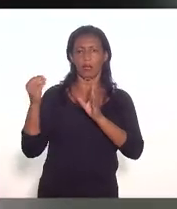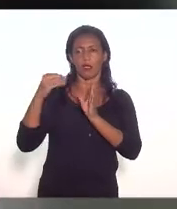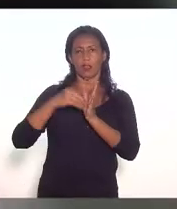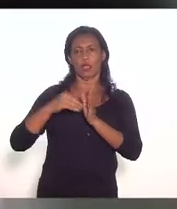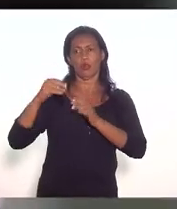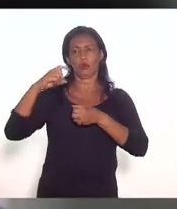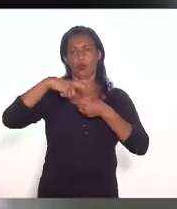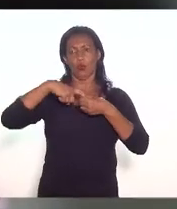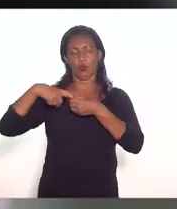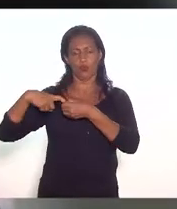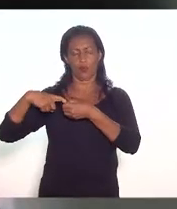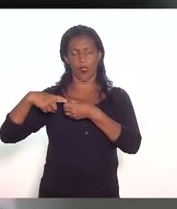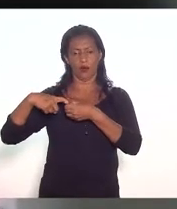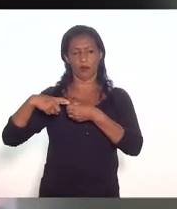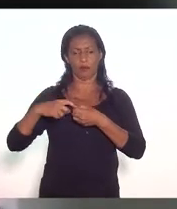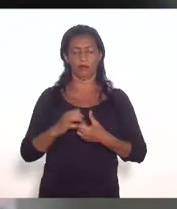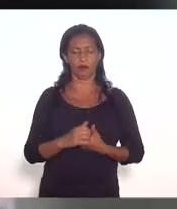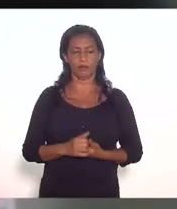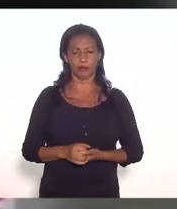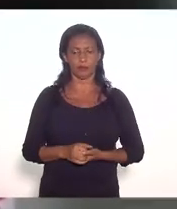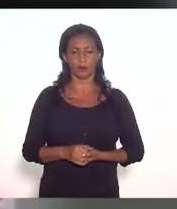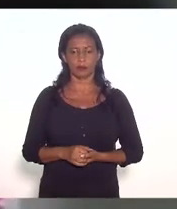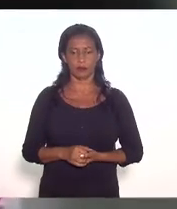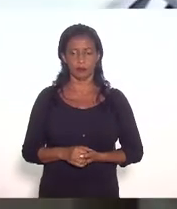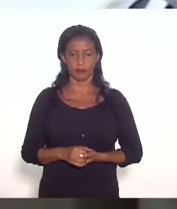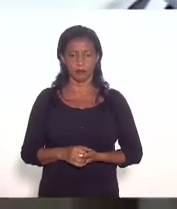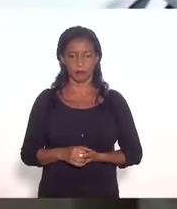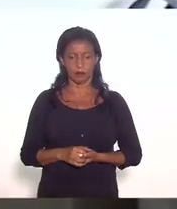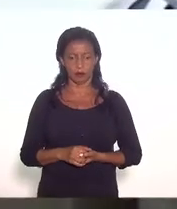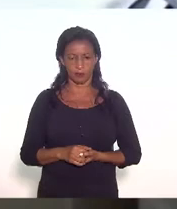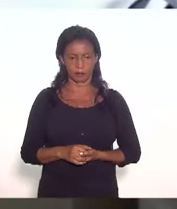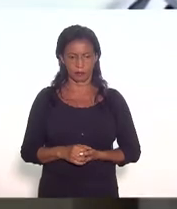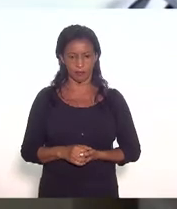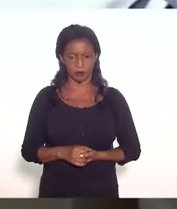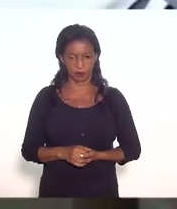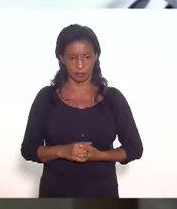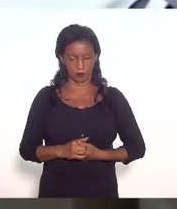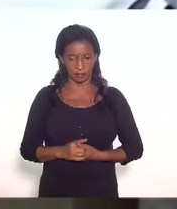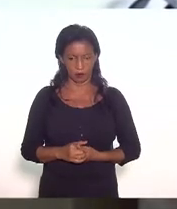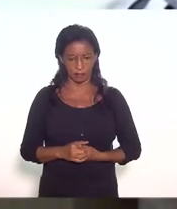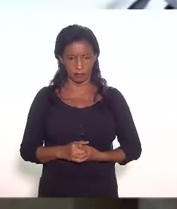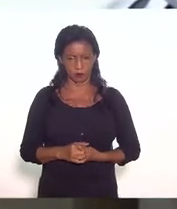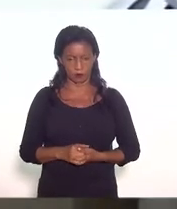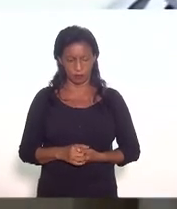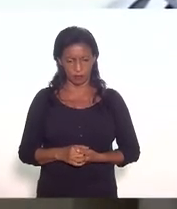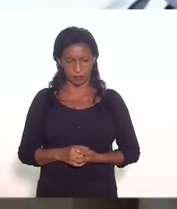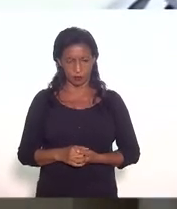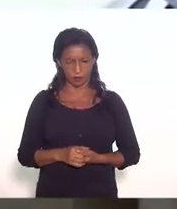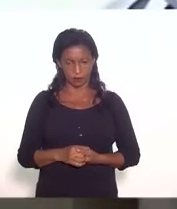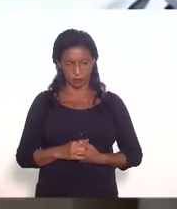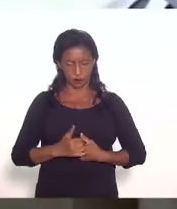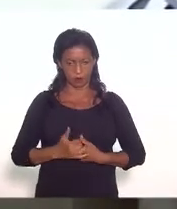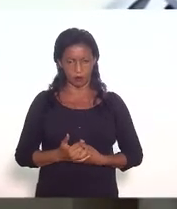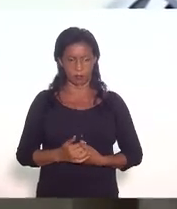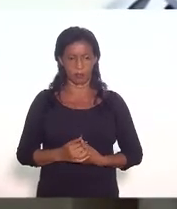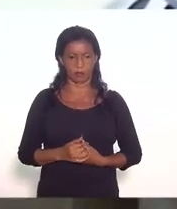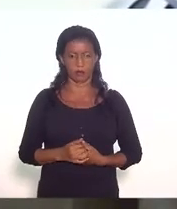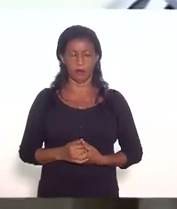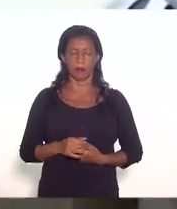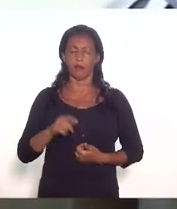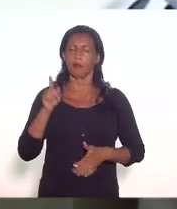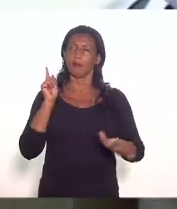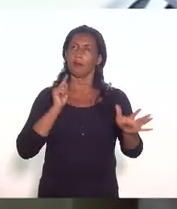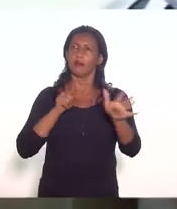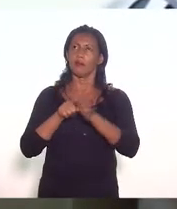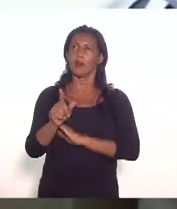são essas minhas intervenções doutora por favor dê uma palavra sobre a questão que eu